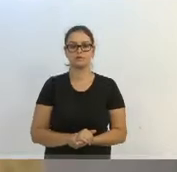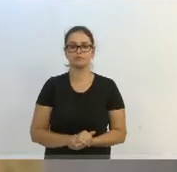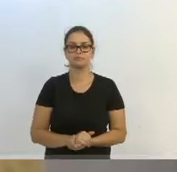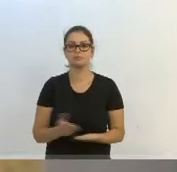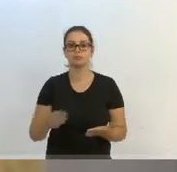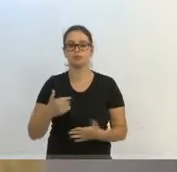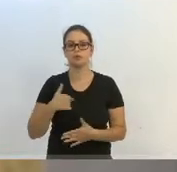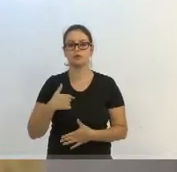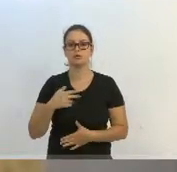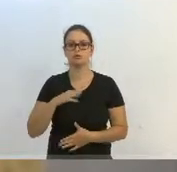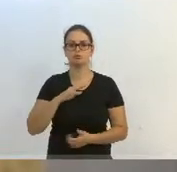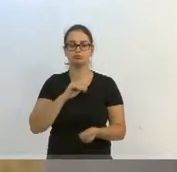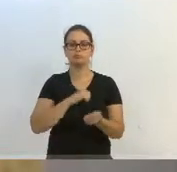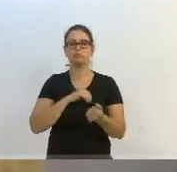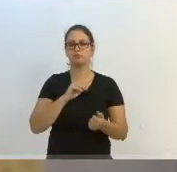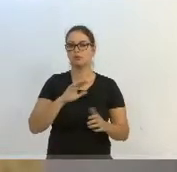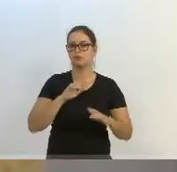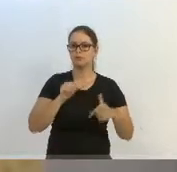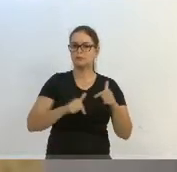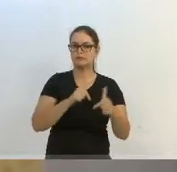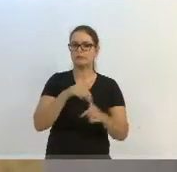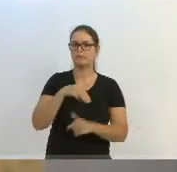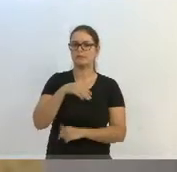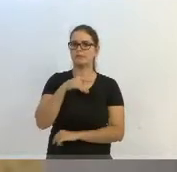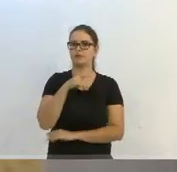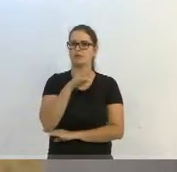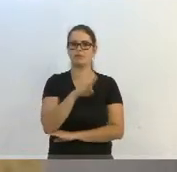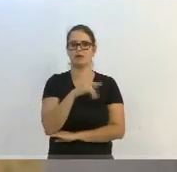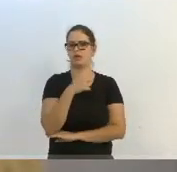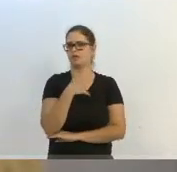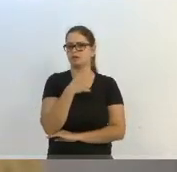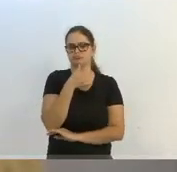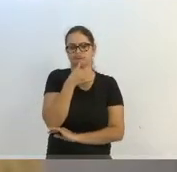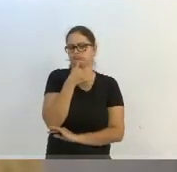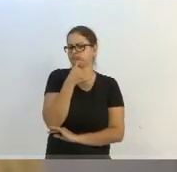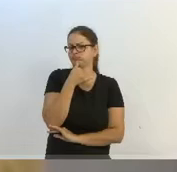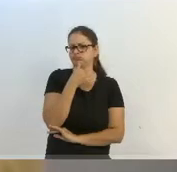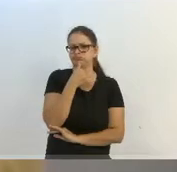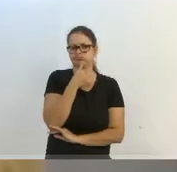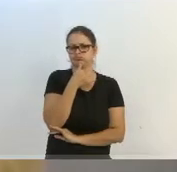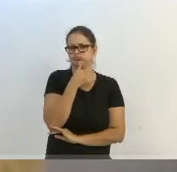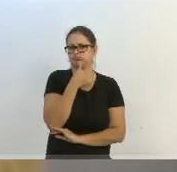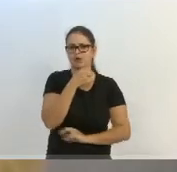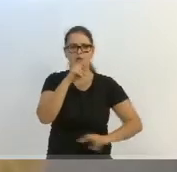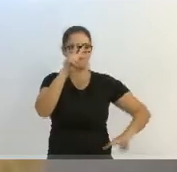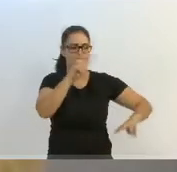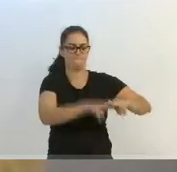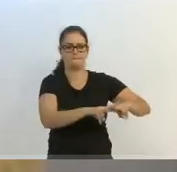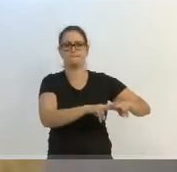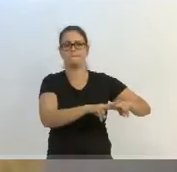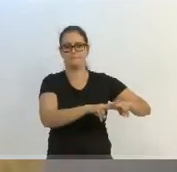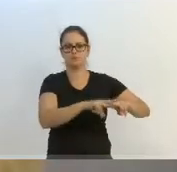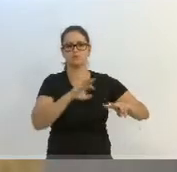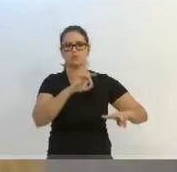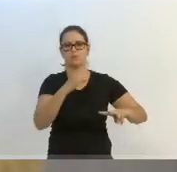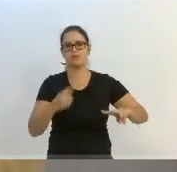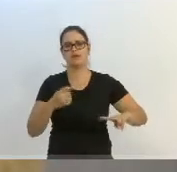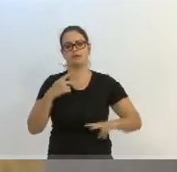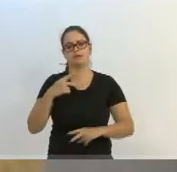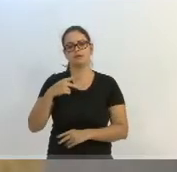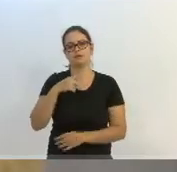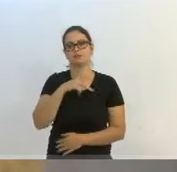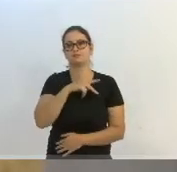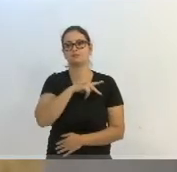militante do MDB, não lamento aqui a prisão do nosso ex-presidente Michel